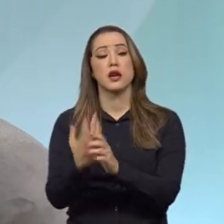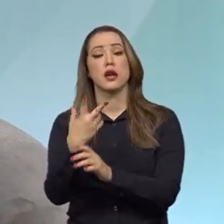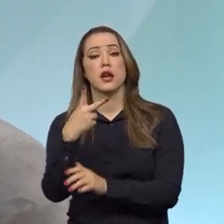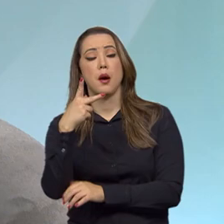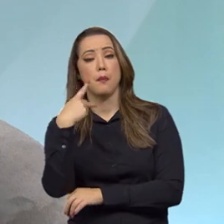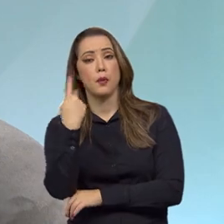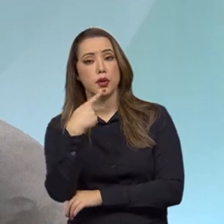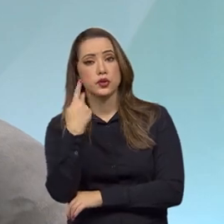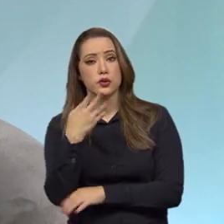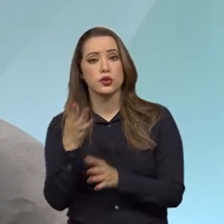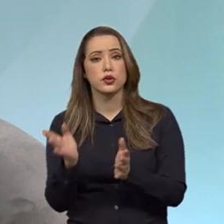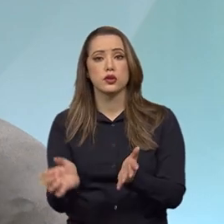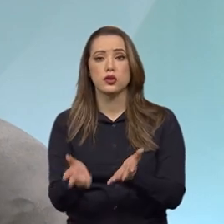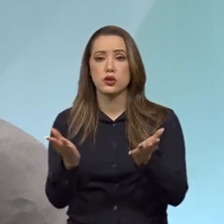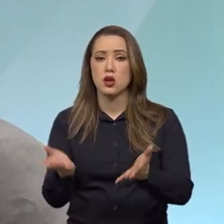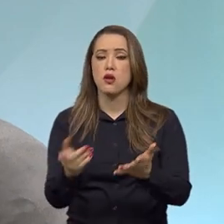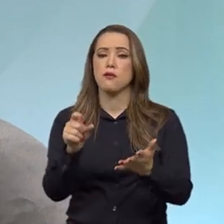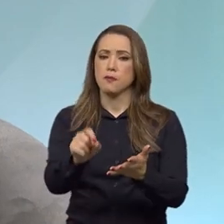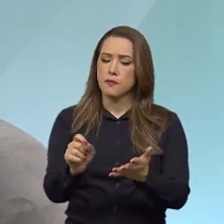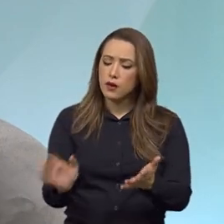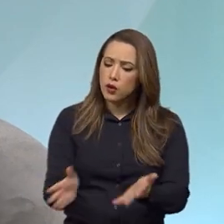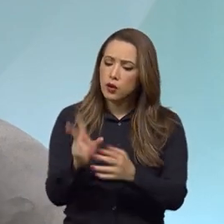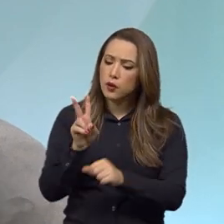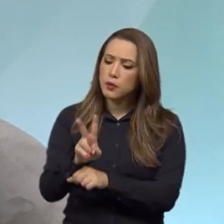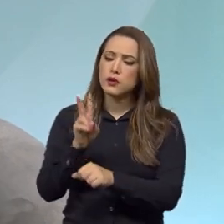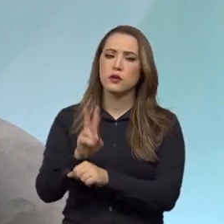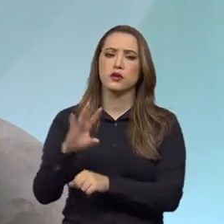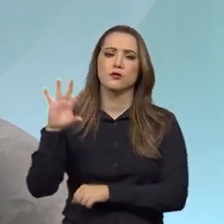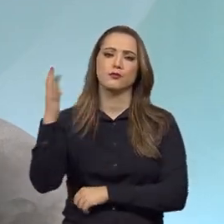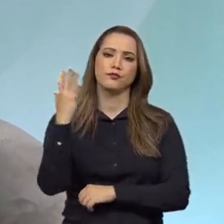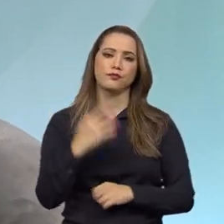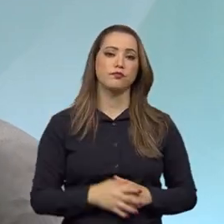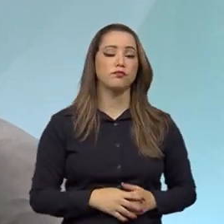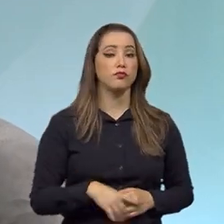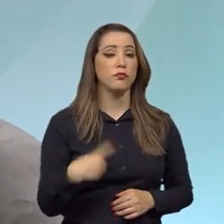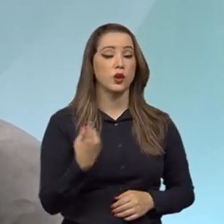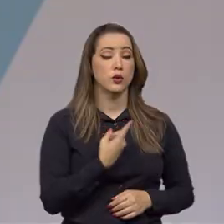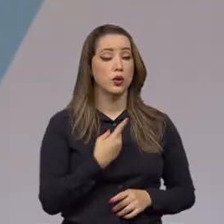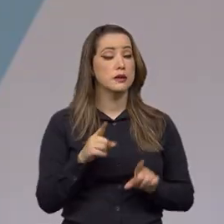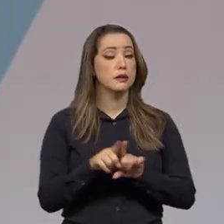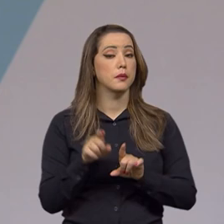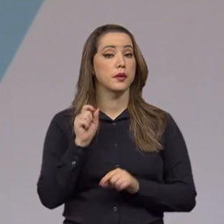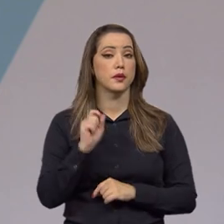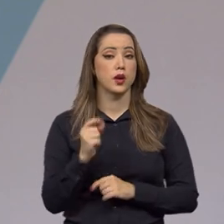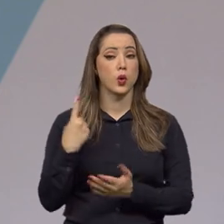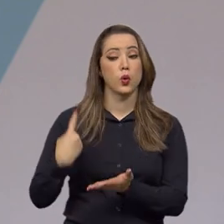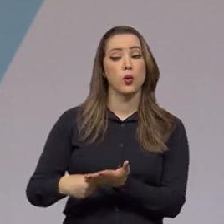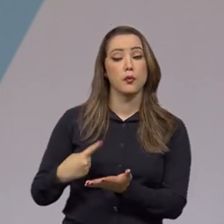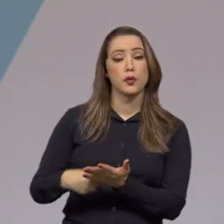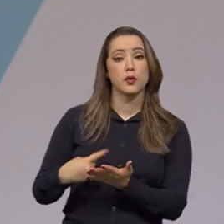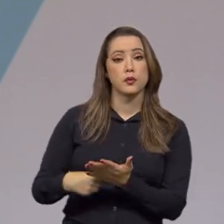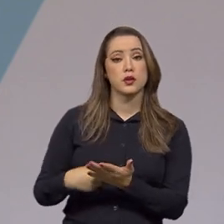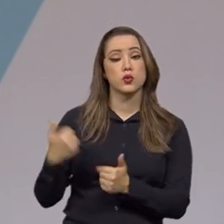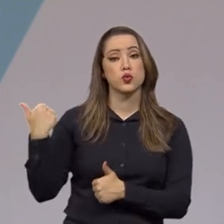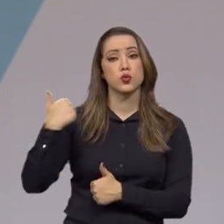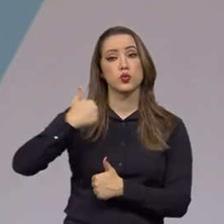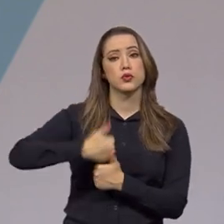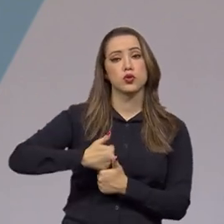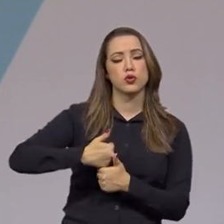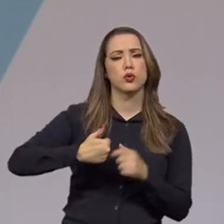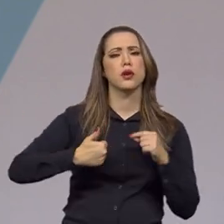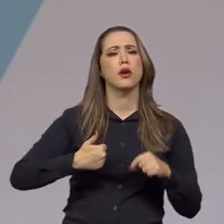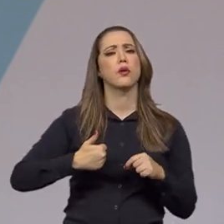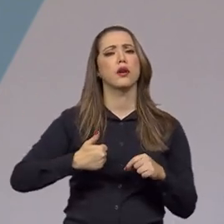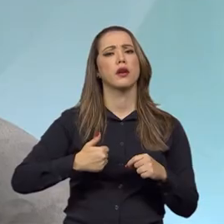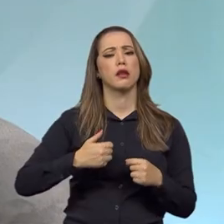no âmbito das suas empresas, políticas que protejam o meio ambiente. Também temos feito acordos substitutivos, que são aqueles acordos que